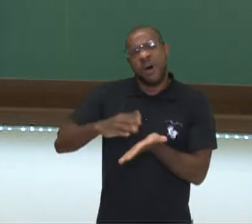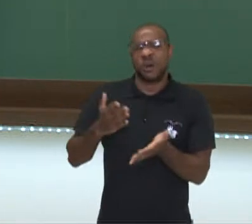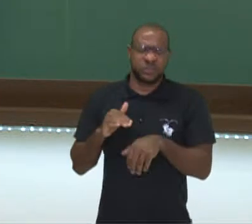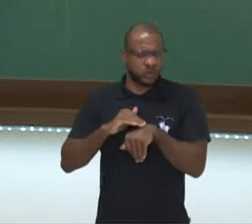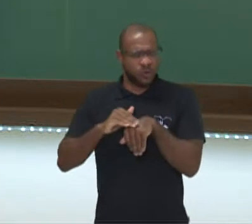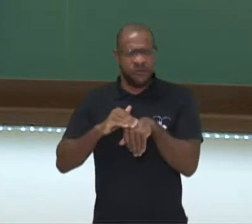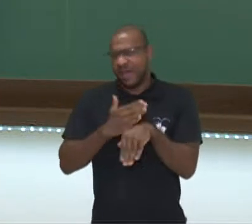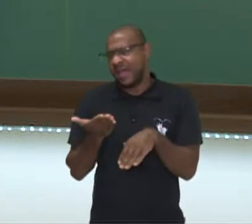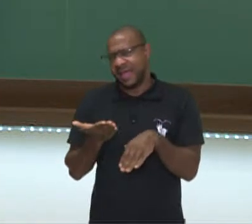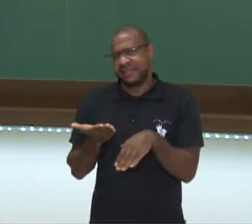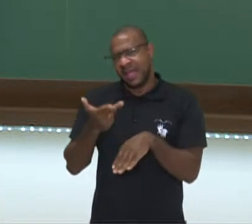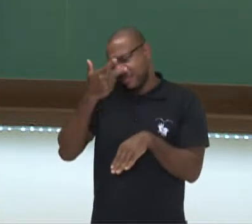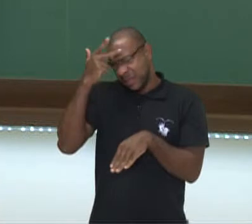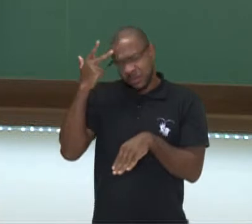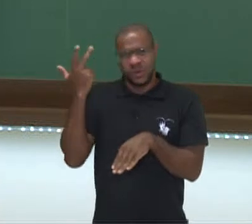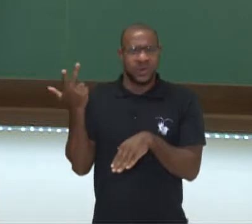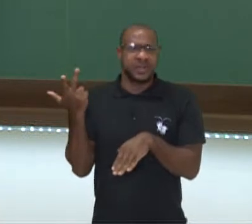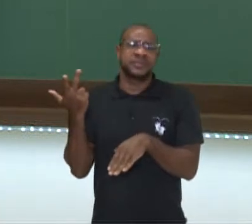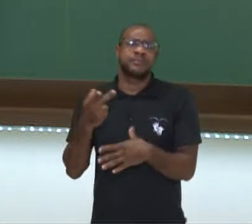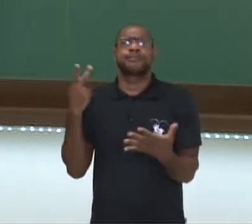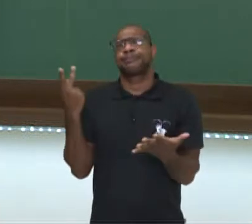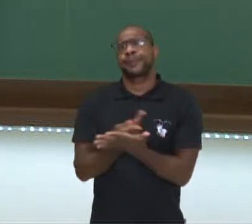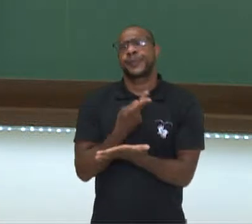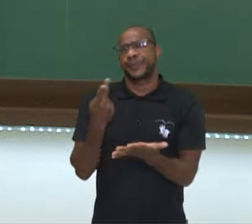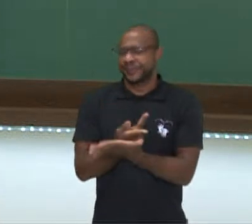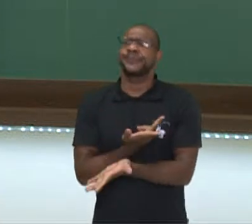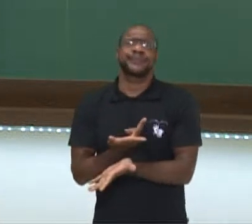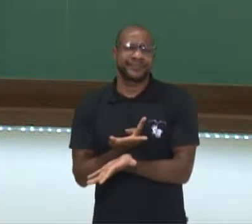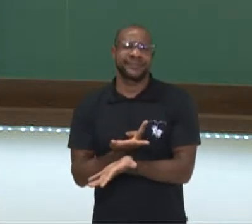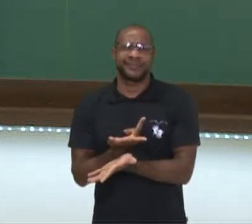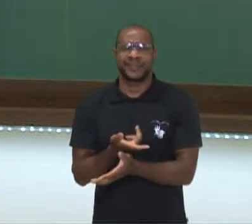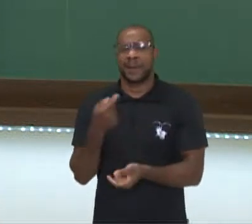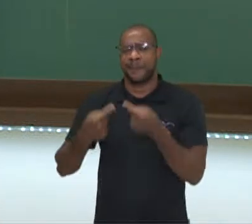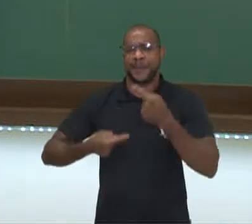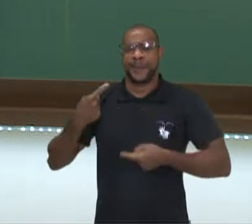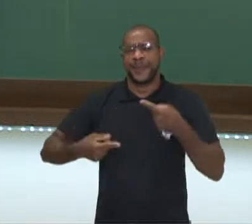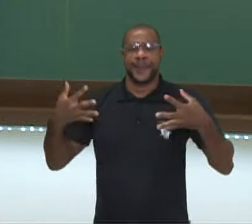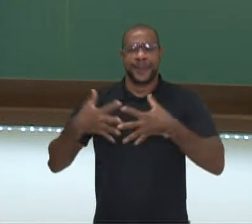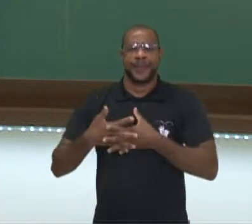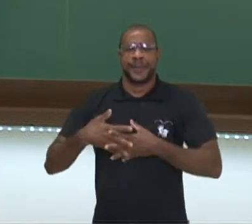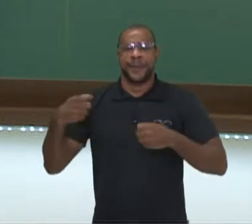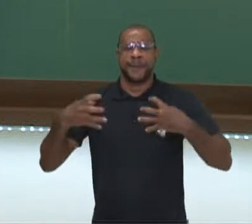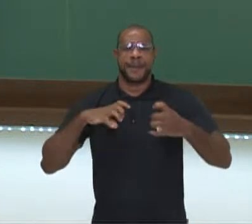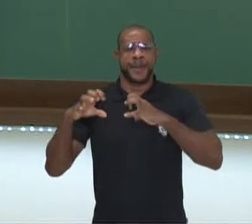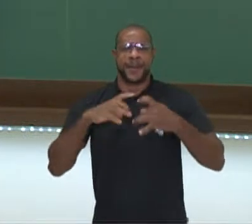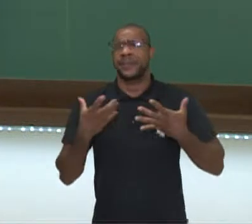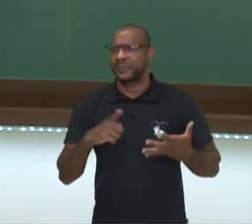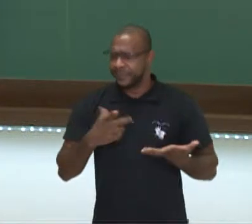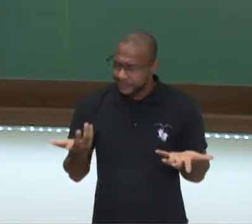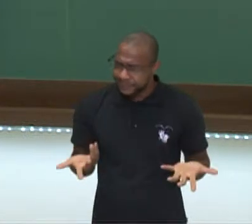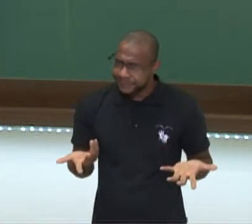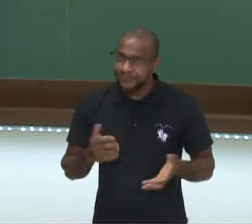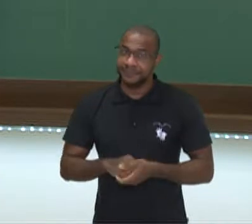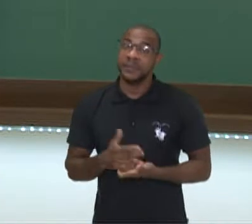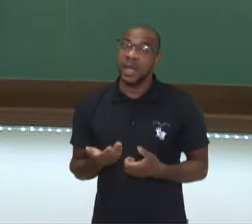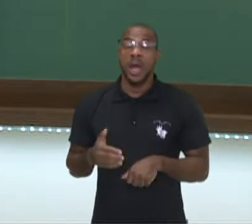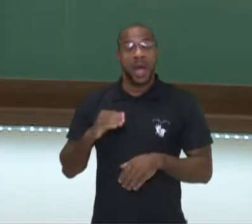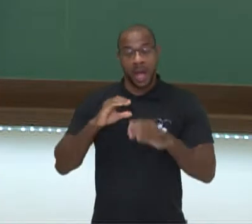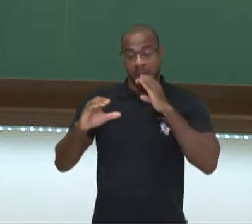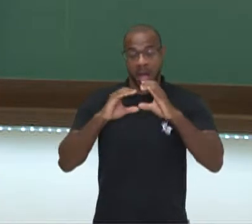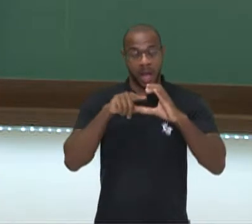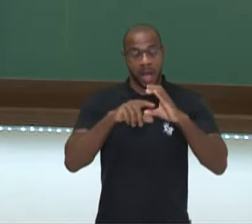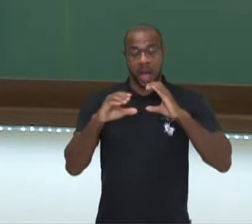diálogos a gente acabe aí se desentendendo, entrando em conflitos uns com os outros? A comunicação